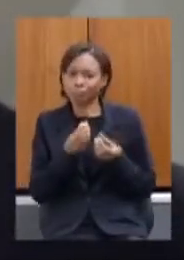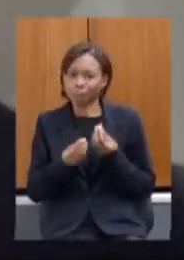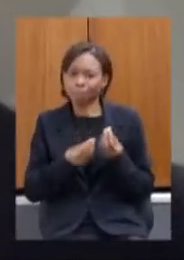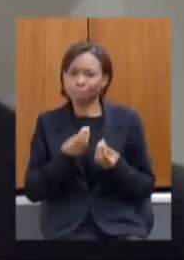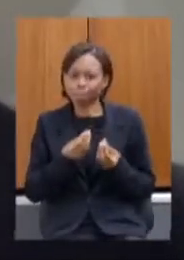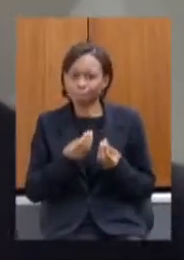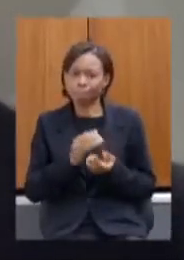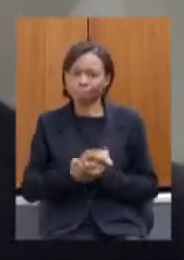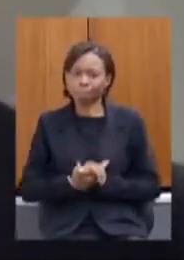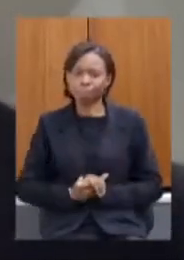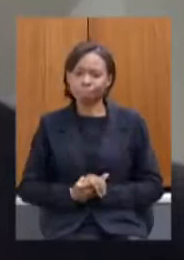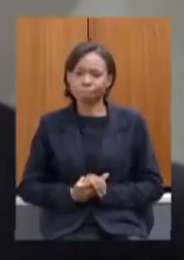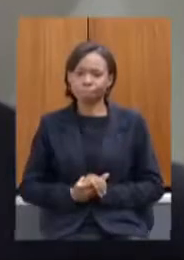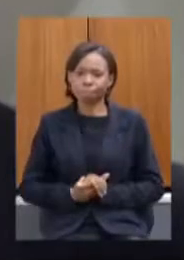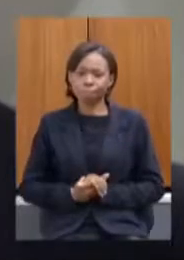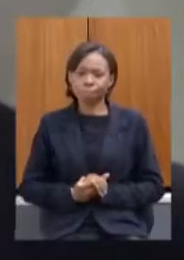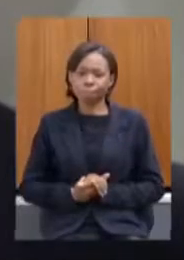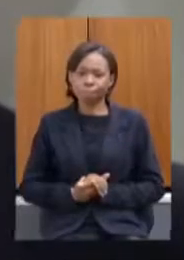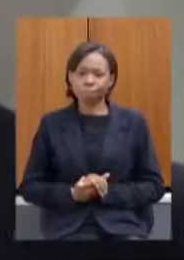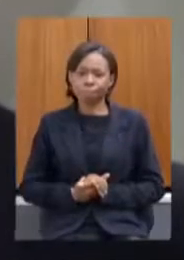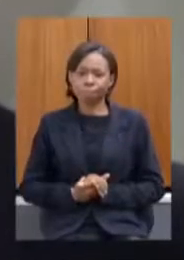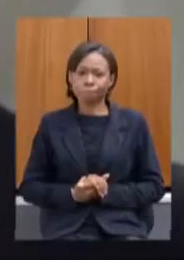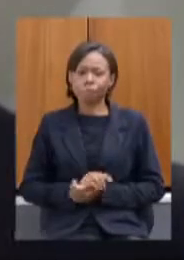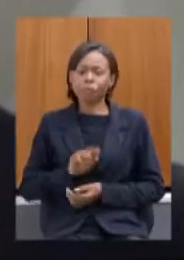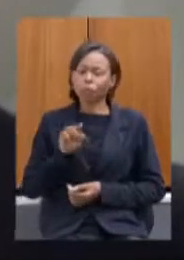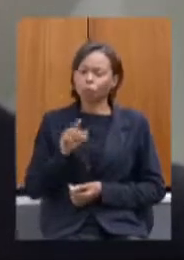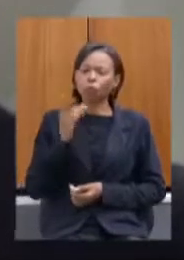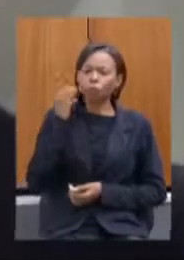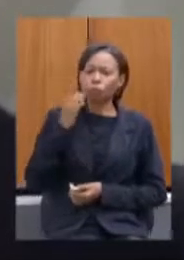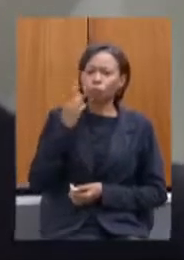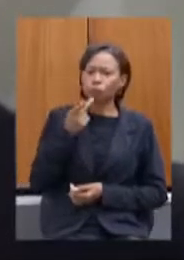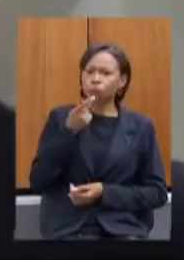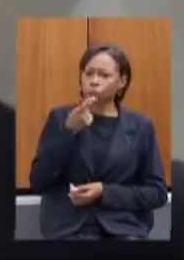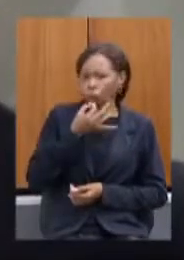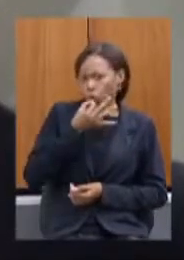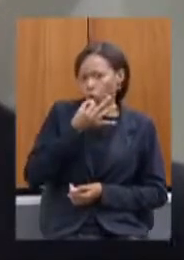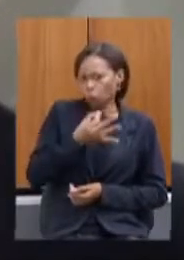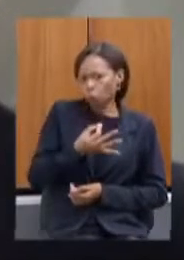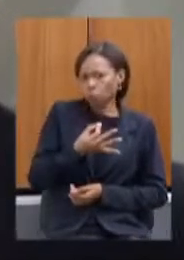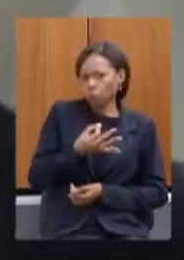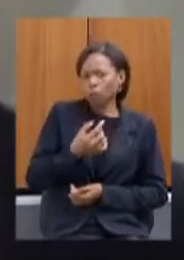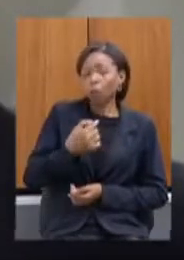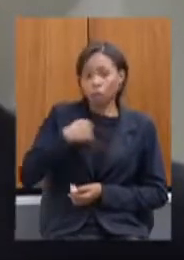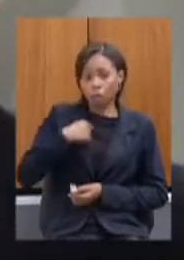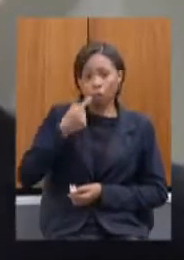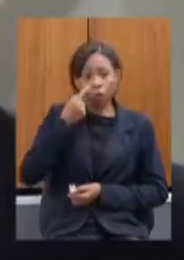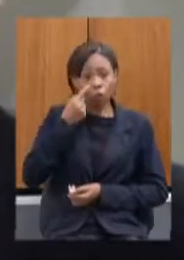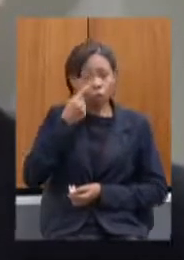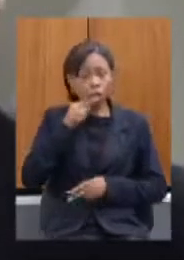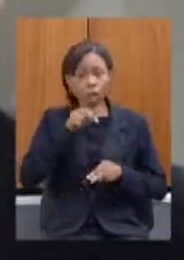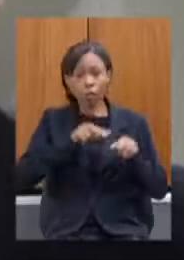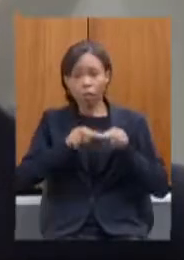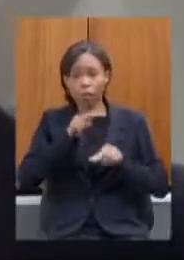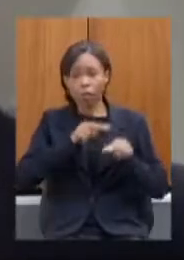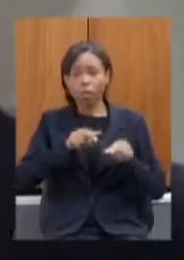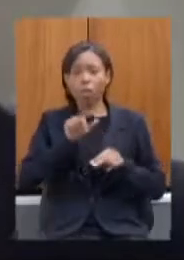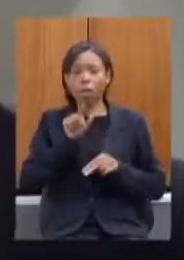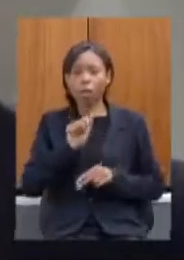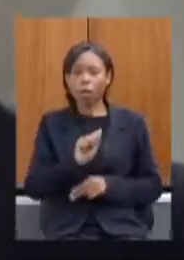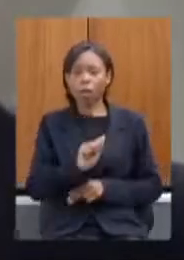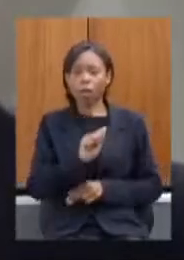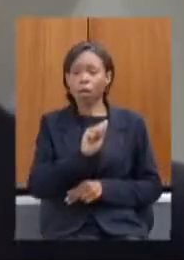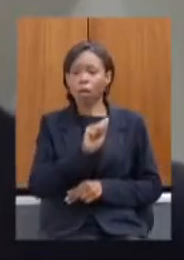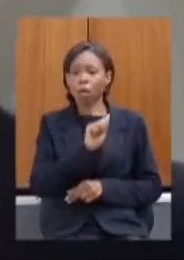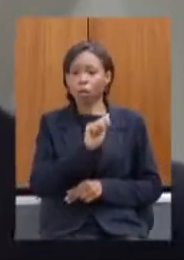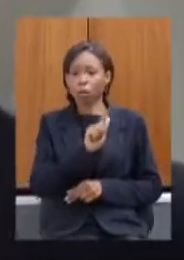olha deputado com relação a sua sugestão eu vou consultar a advocacia geral do estado eu